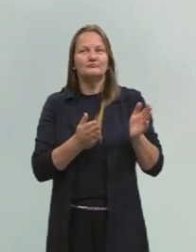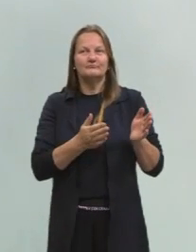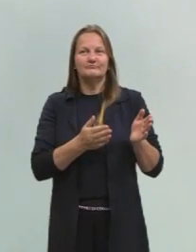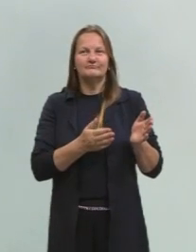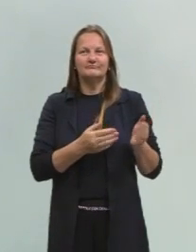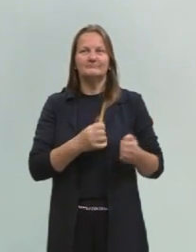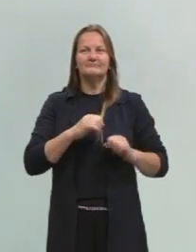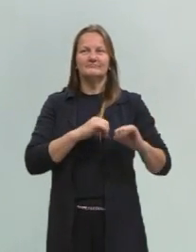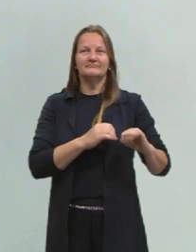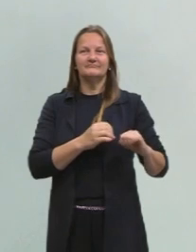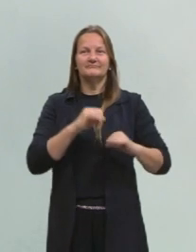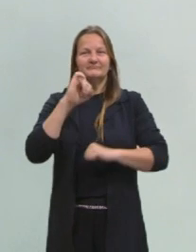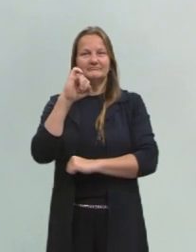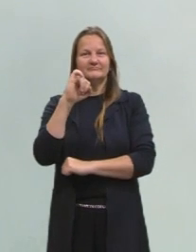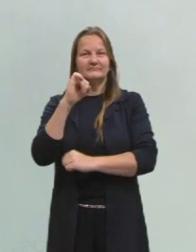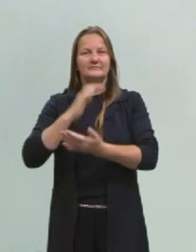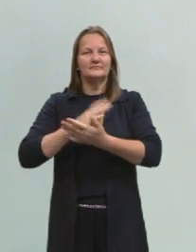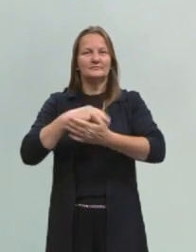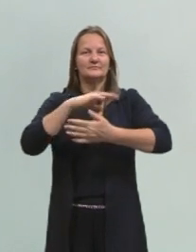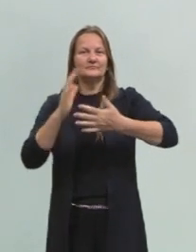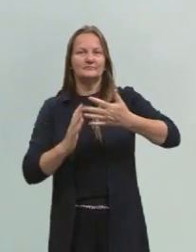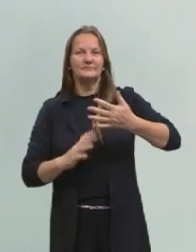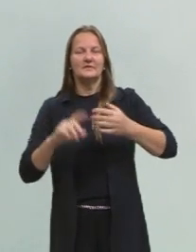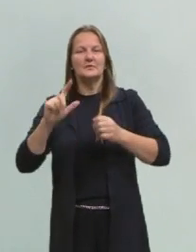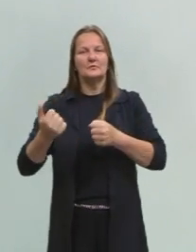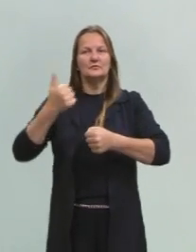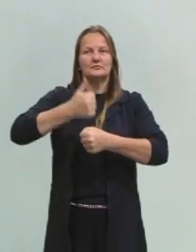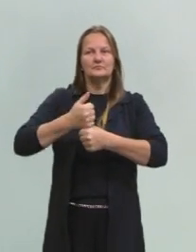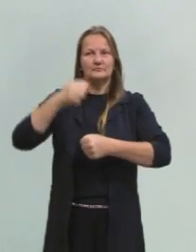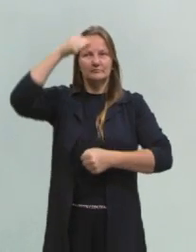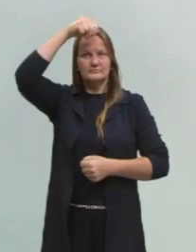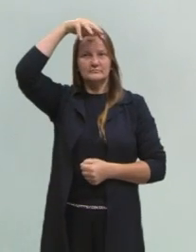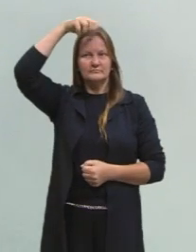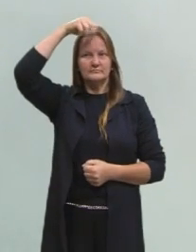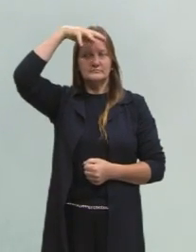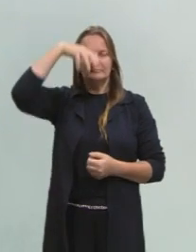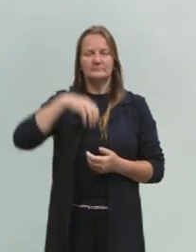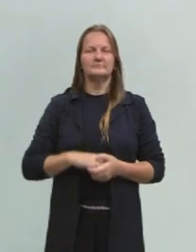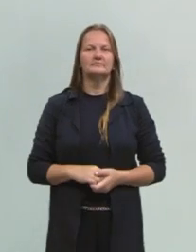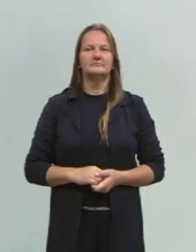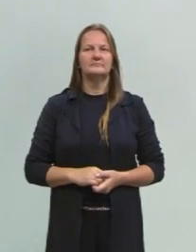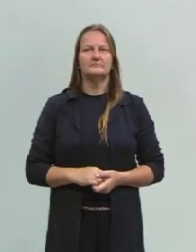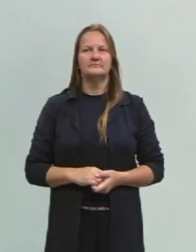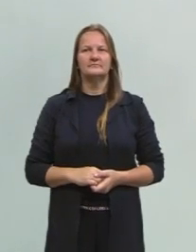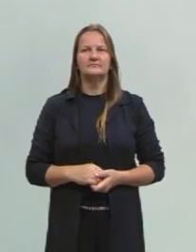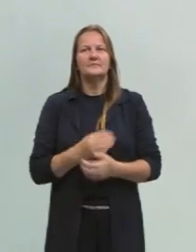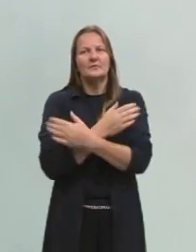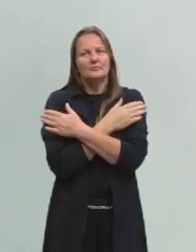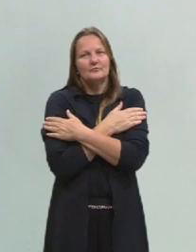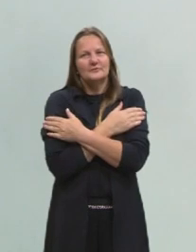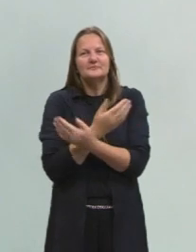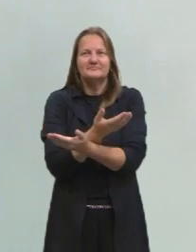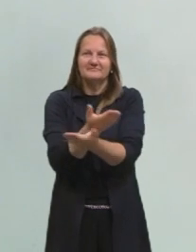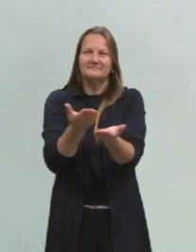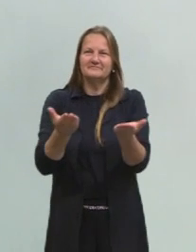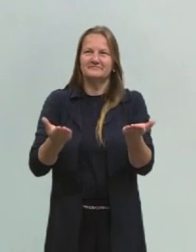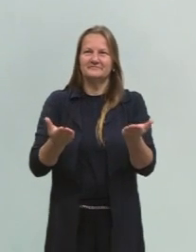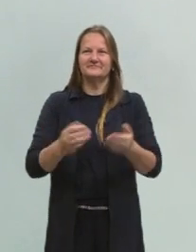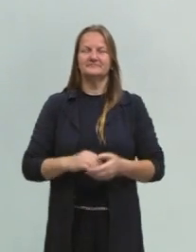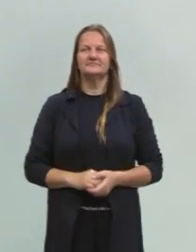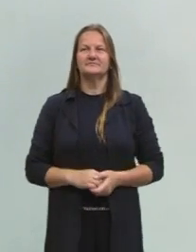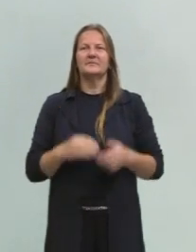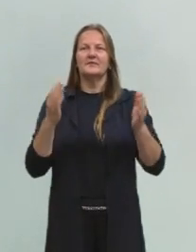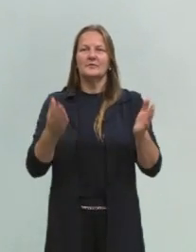professora intérprete Lúcia Meia e depois vai vir a professora intérprete Suzana. Mandar um grande abraço para elas e agora